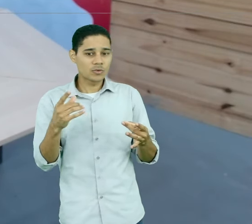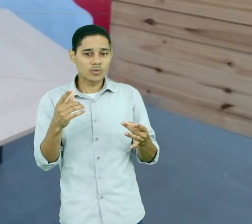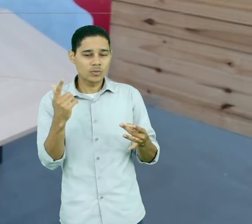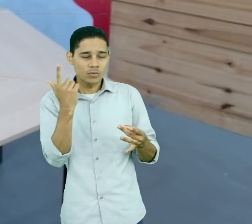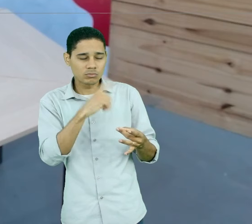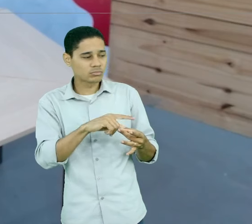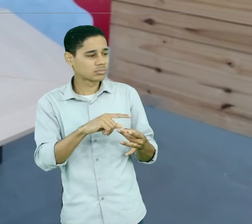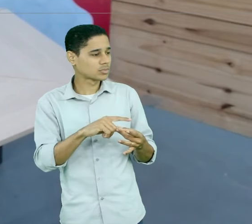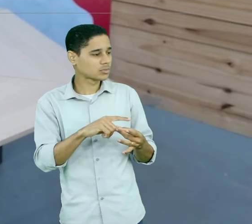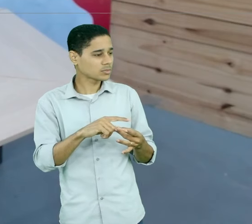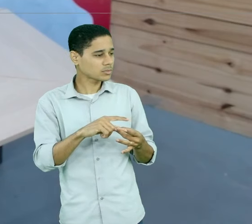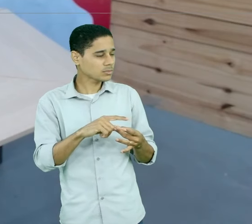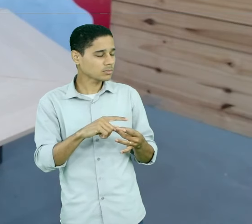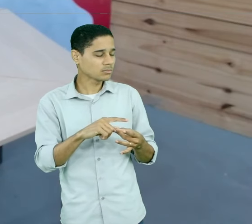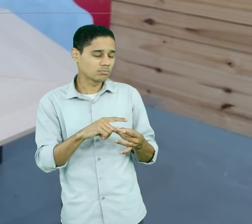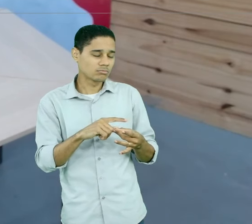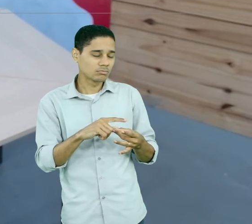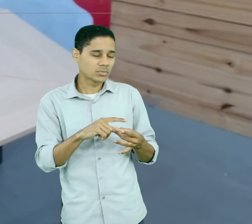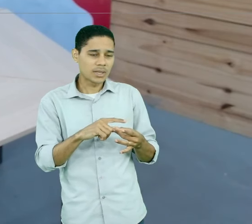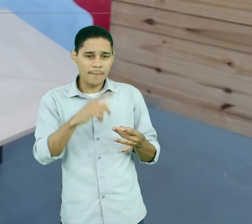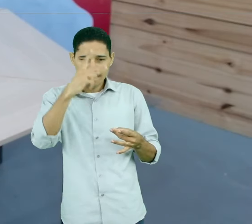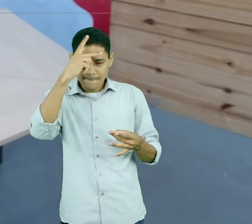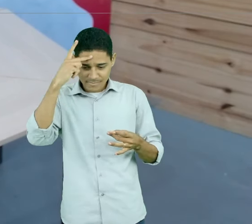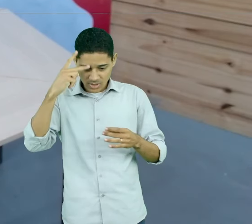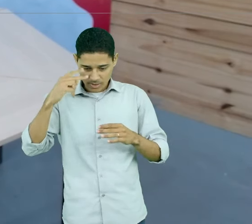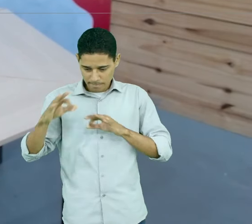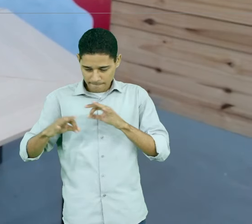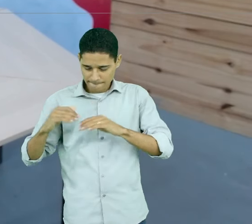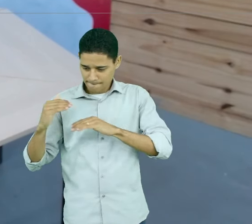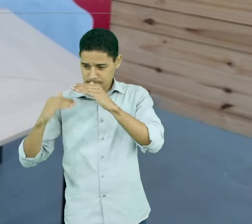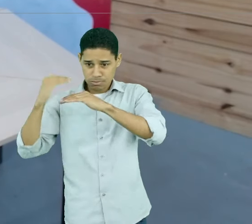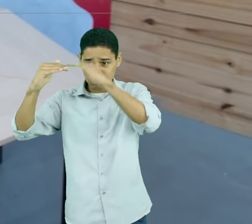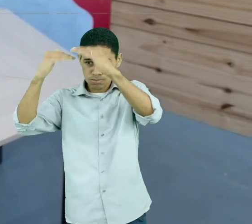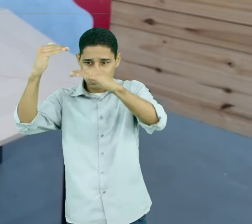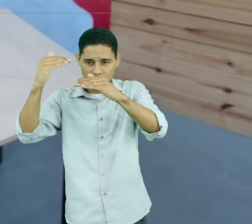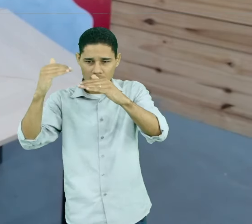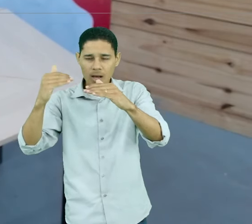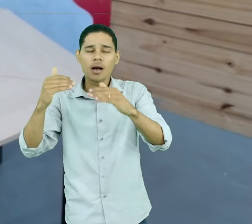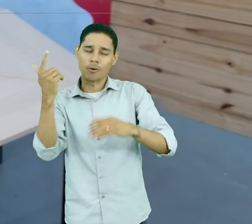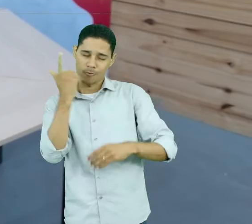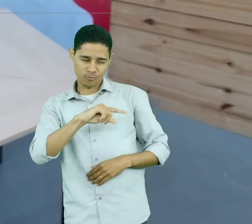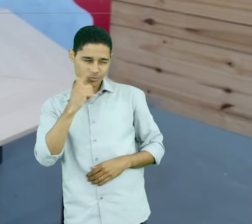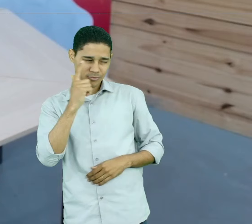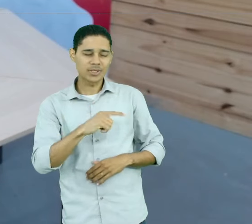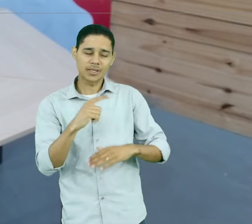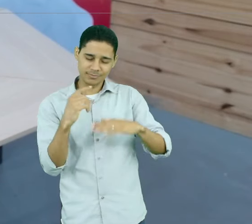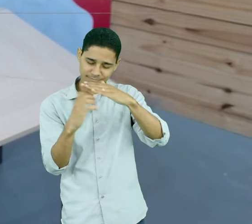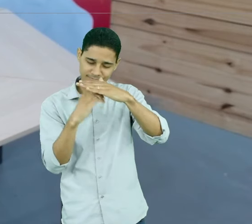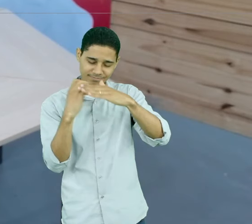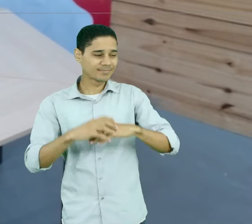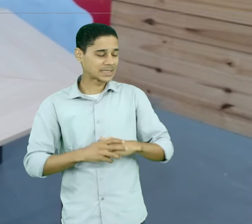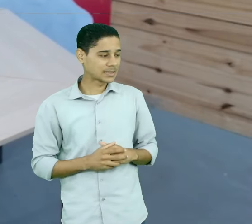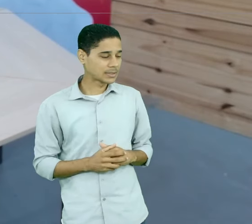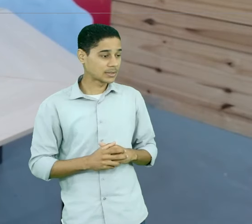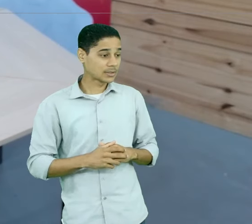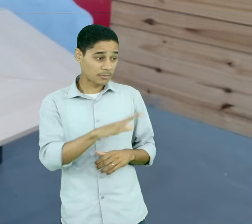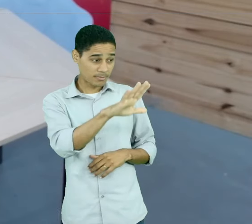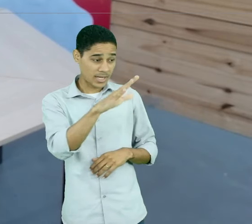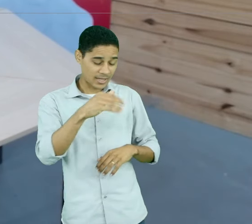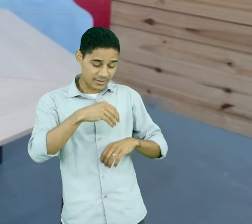boa estrutura de carreira em uma organização. Mas eu gostaria de lembrar,